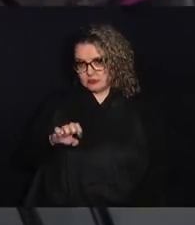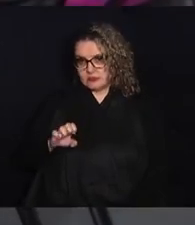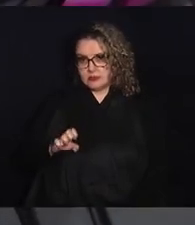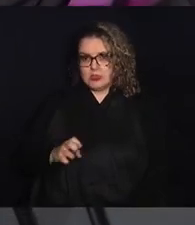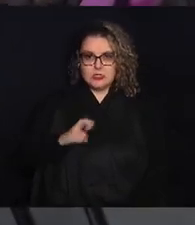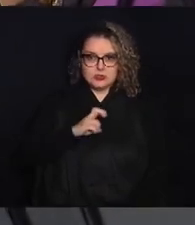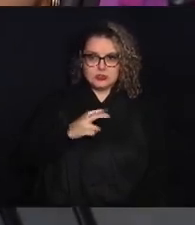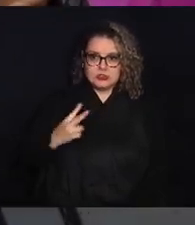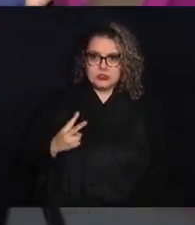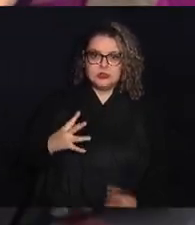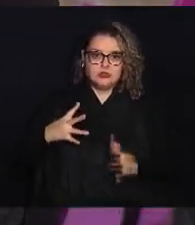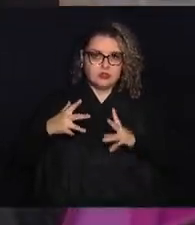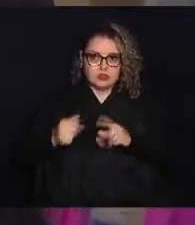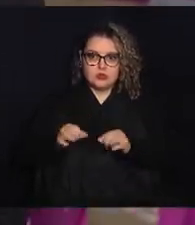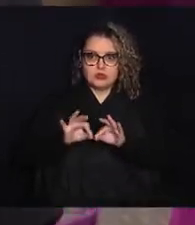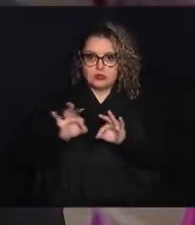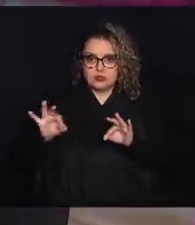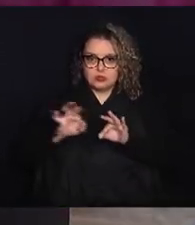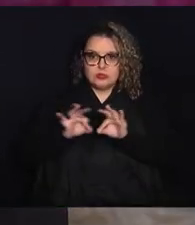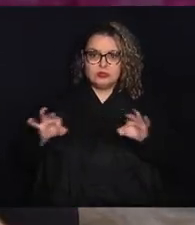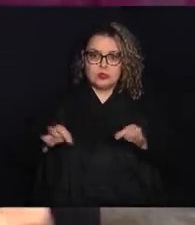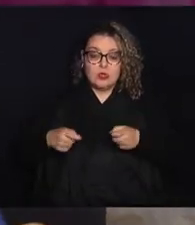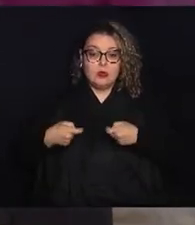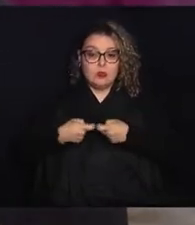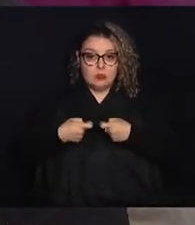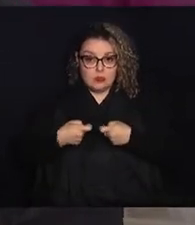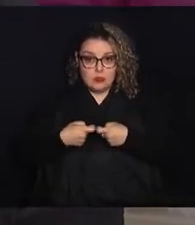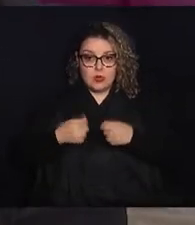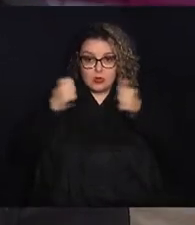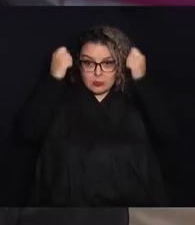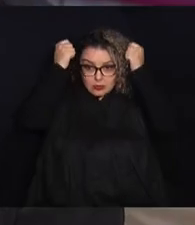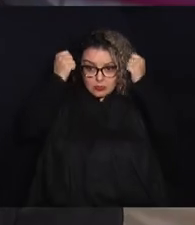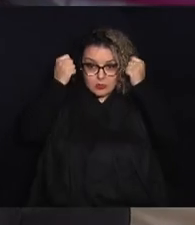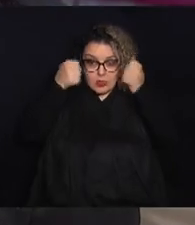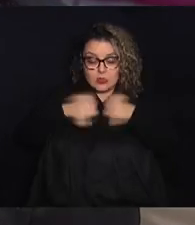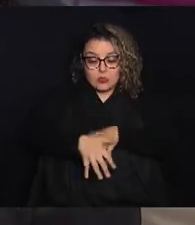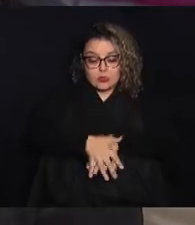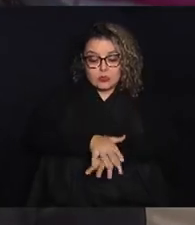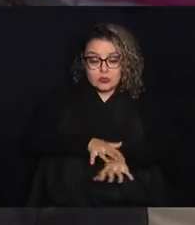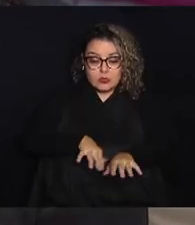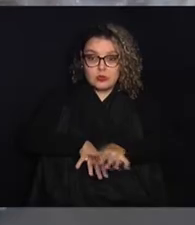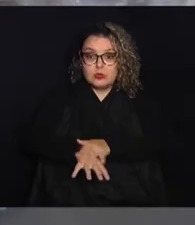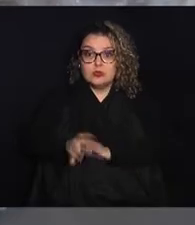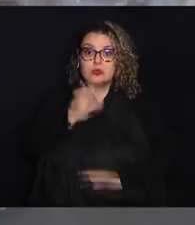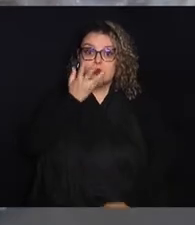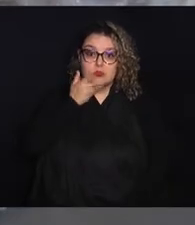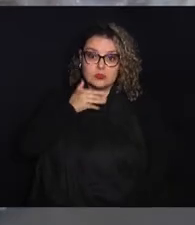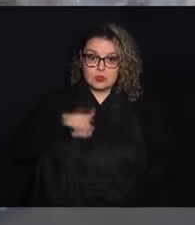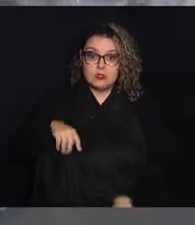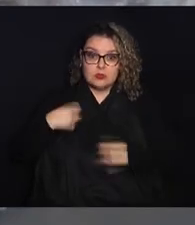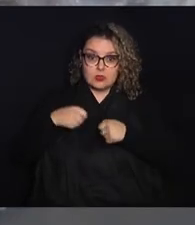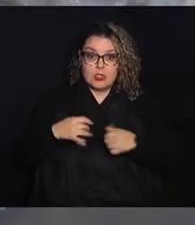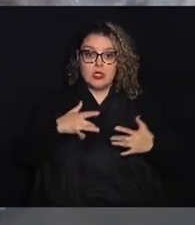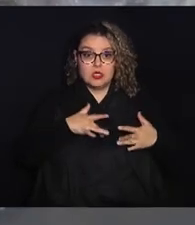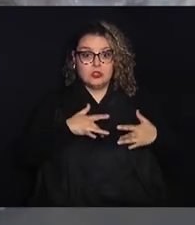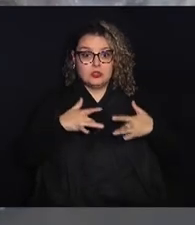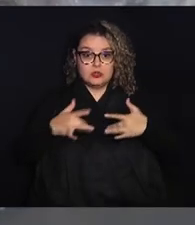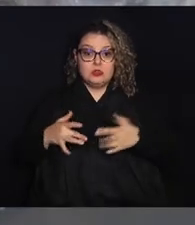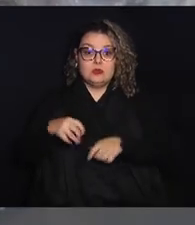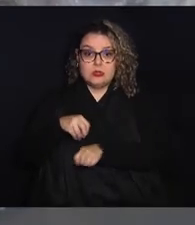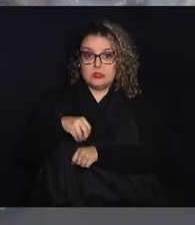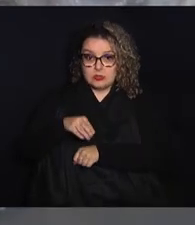e todos os estilos, meias também, touca, luva para as crianças. As doações serão